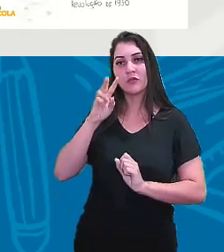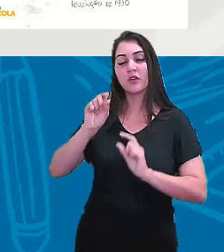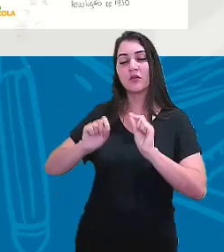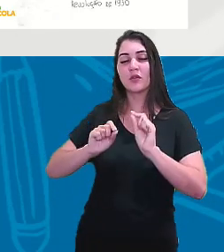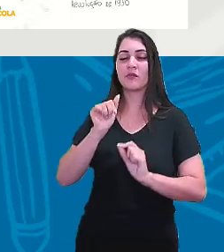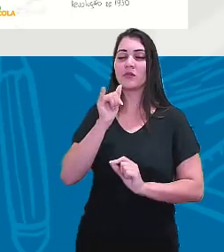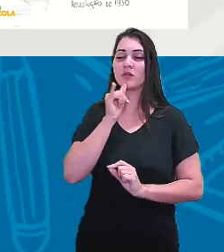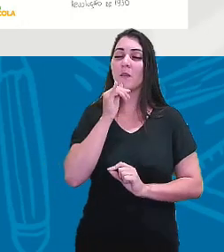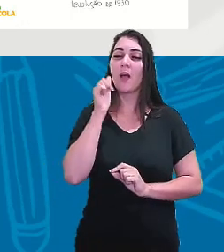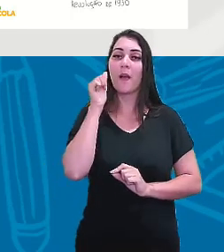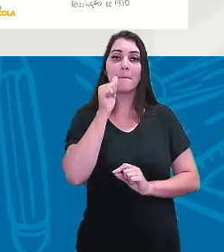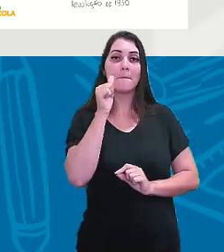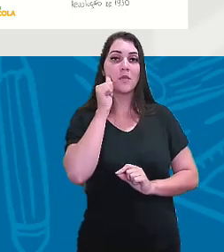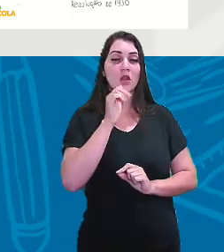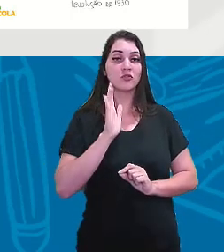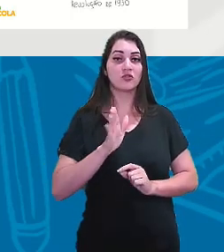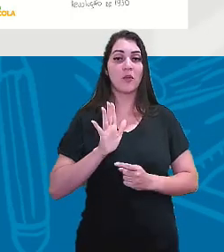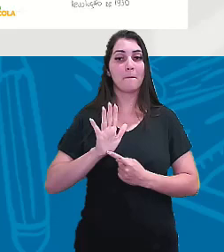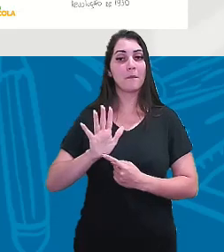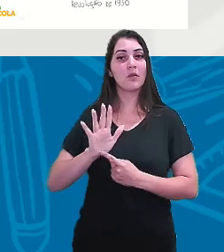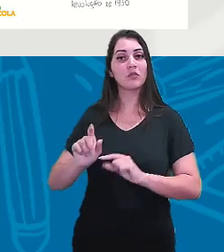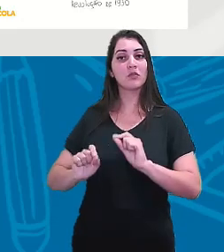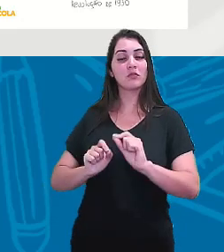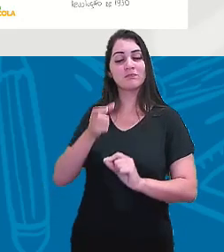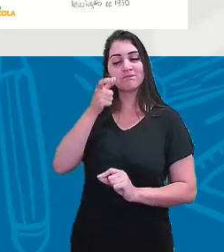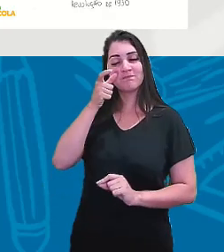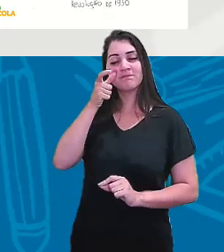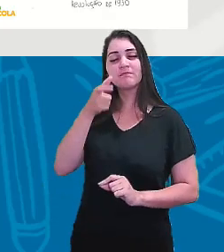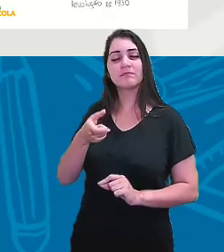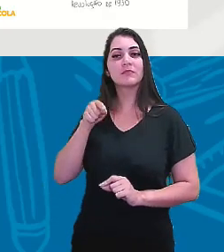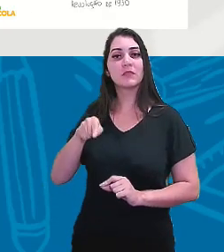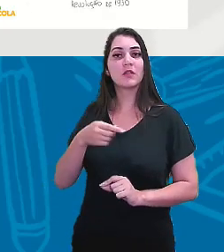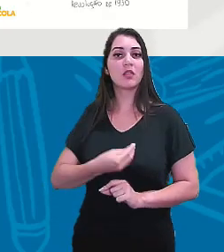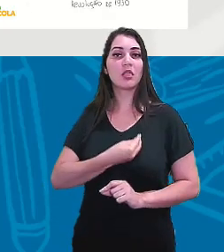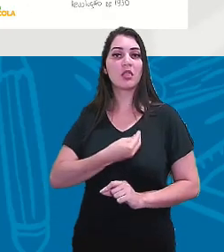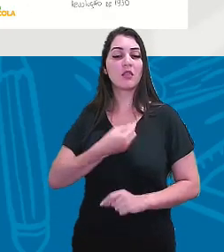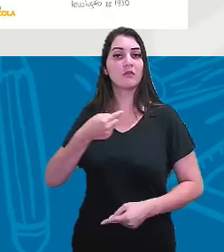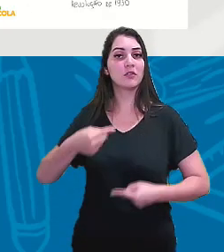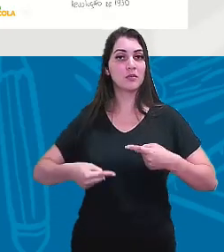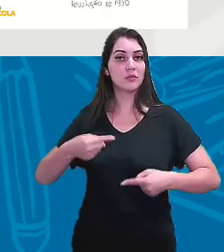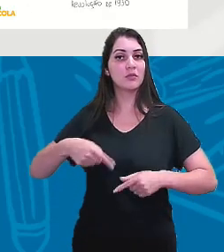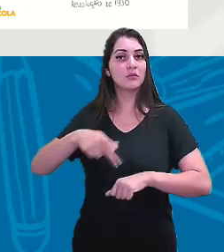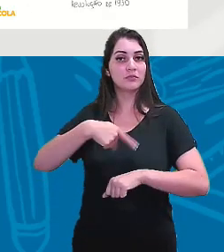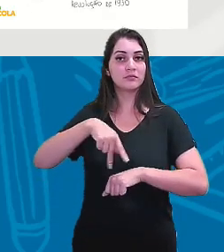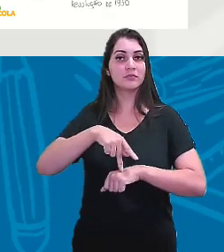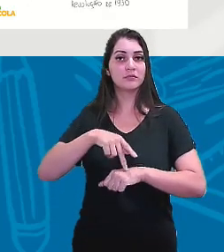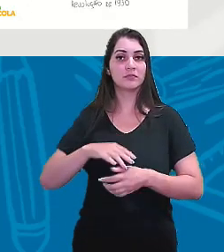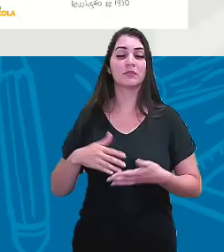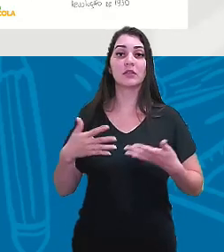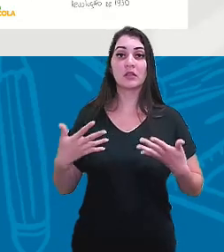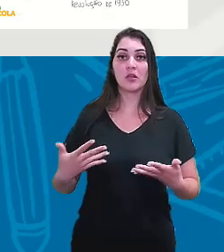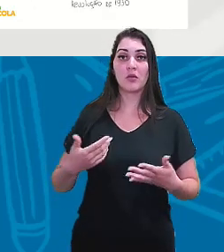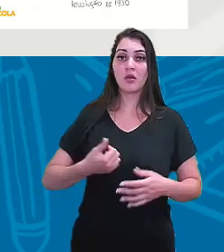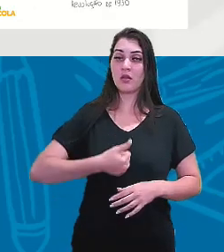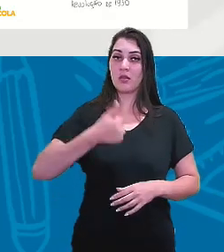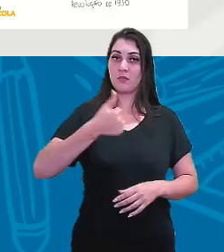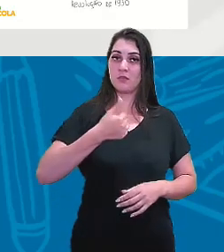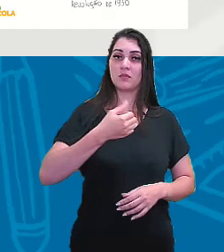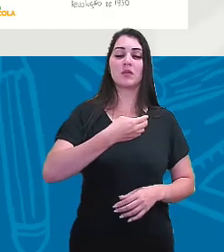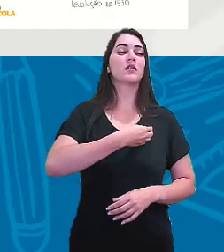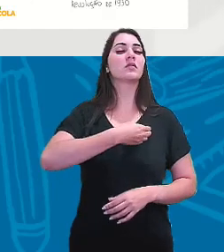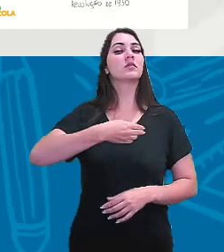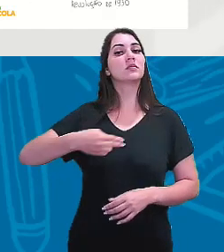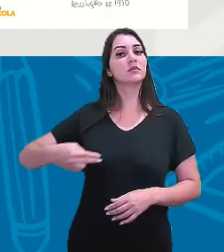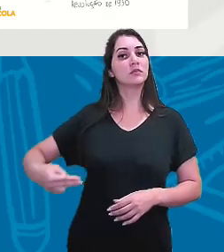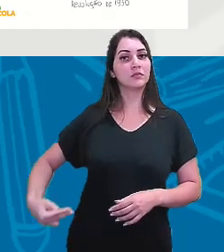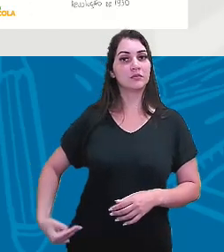mulher, que já mostrava-se ali interessada na vida política do país. Então, a Primeira República